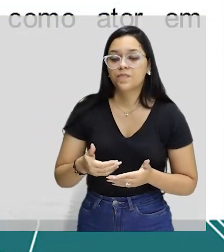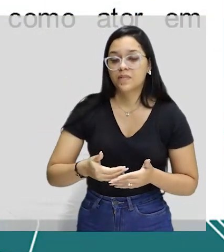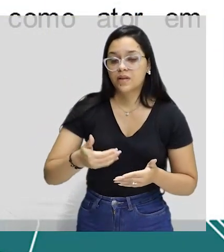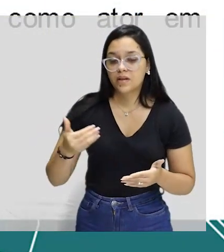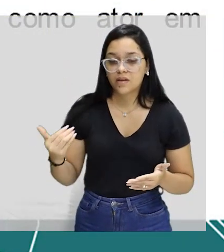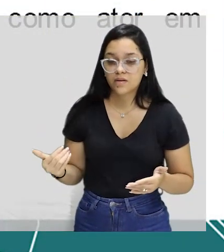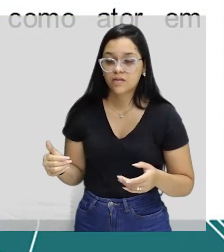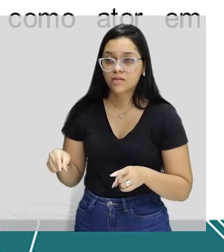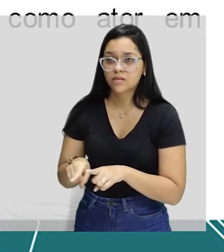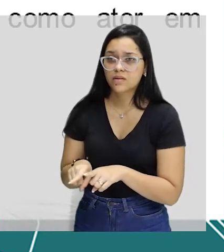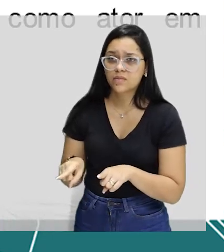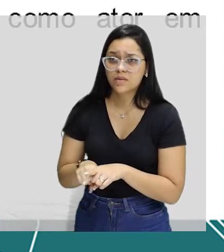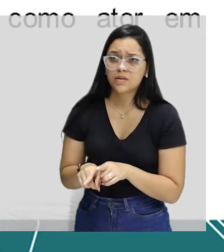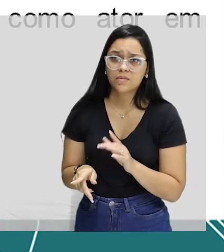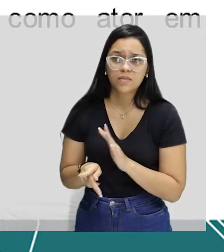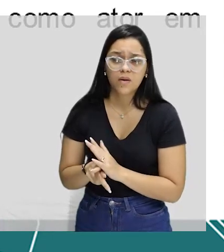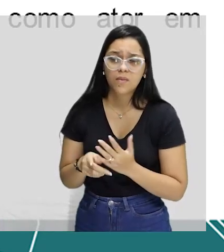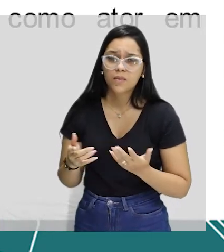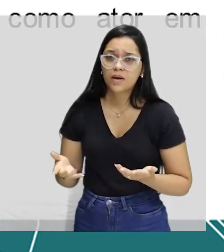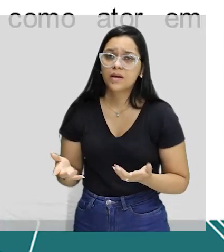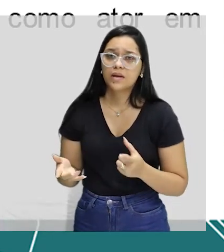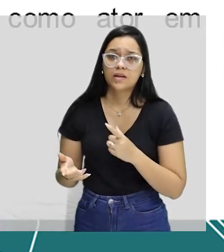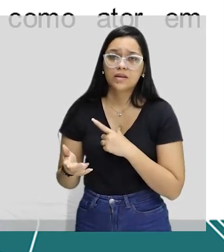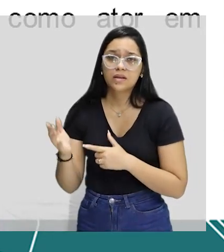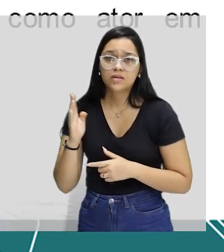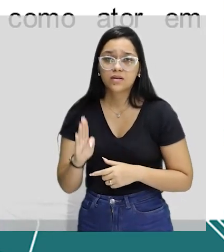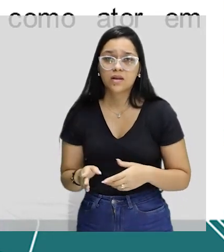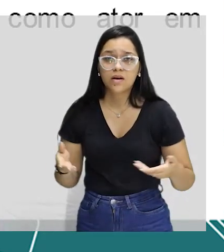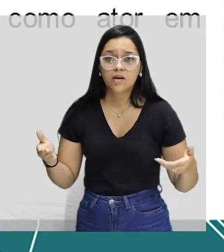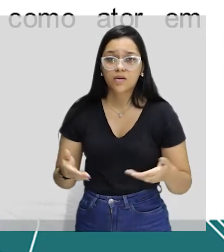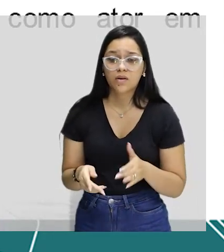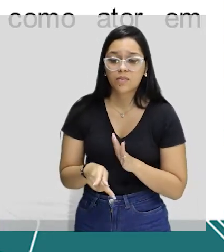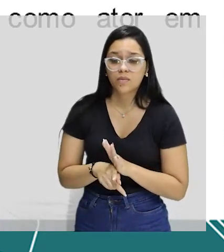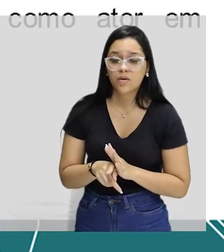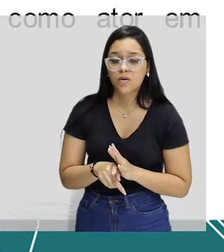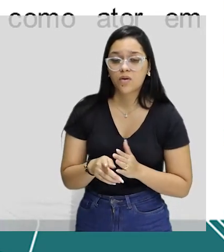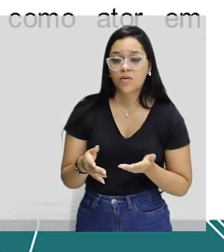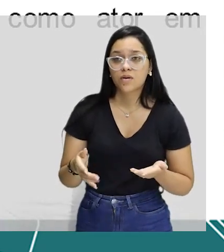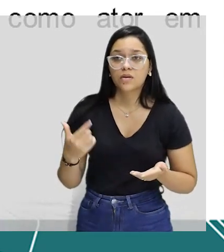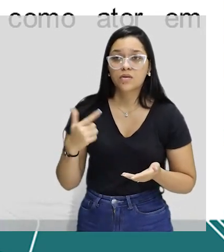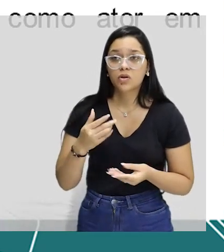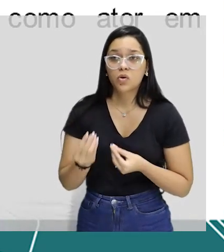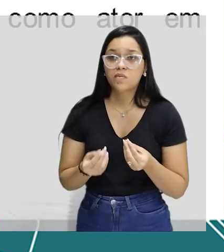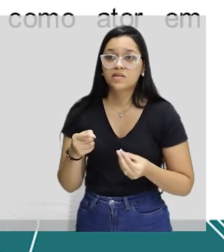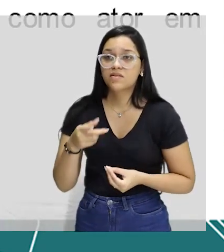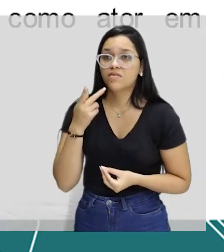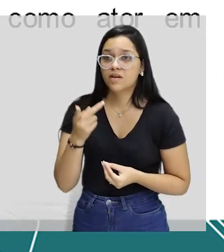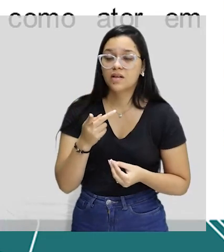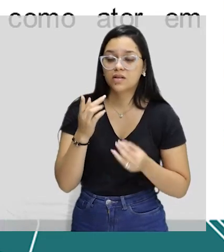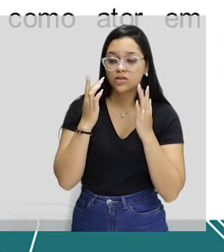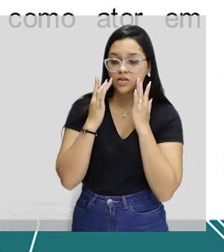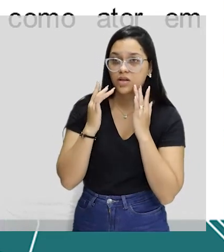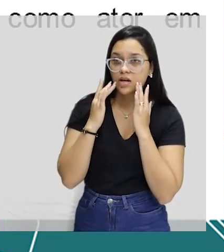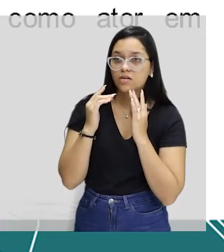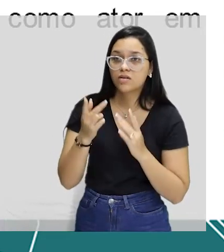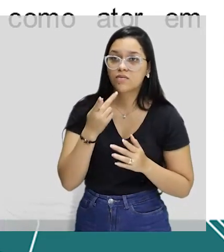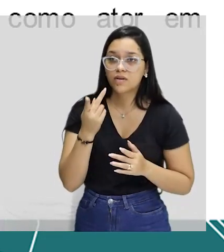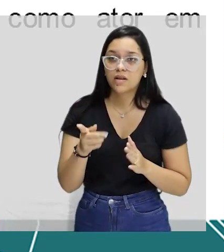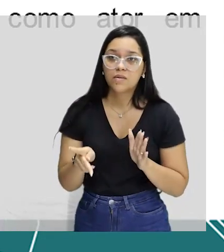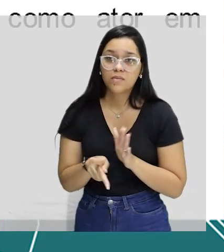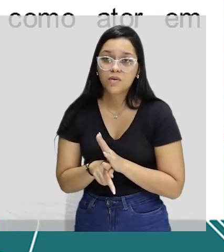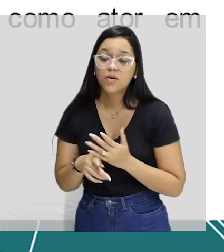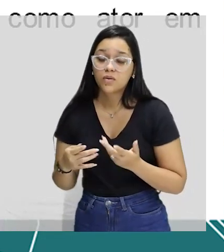do meio nacional e a gente vem para o nosso meio regional. Não dá para você falar de teatro nacional sem falar de